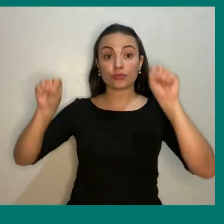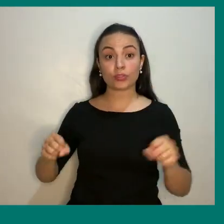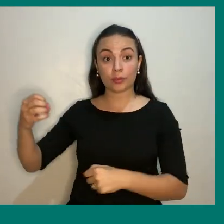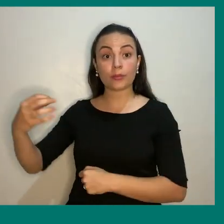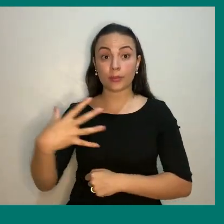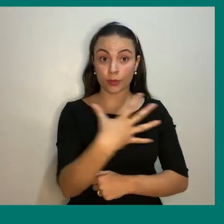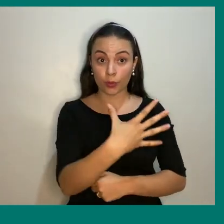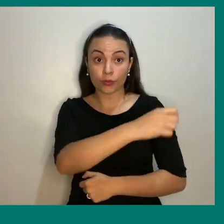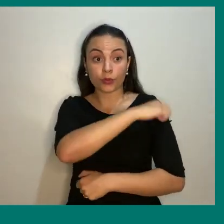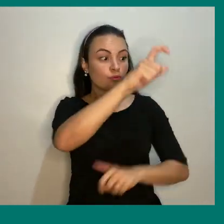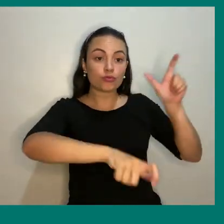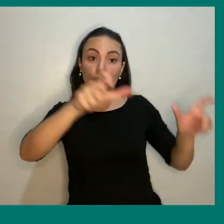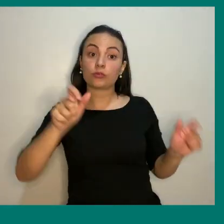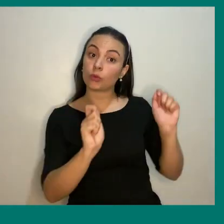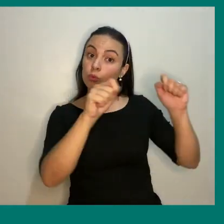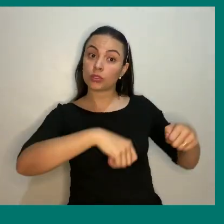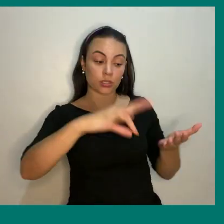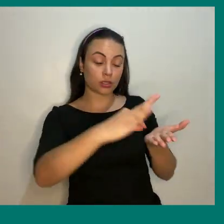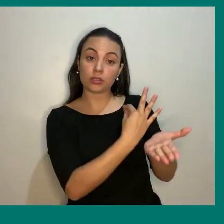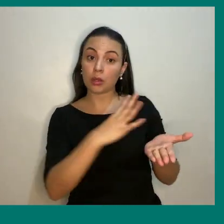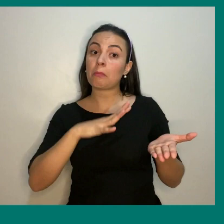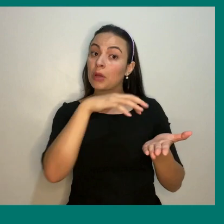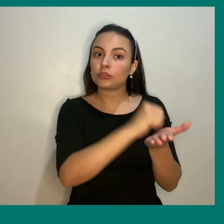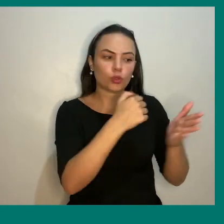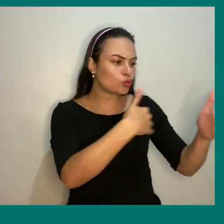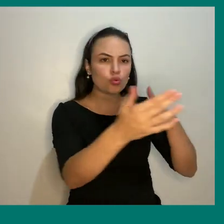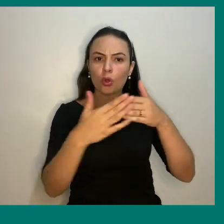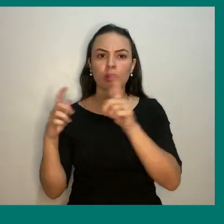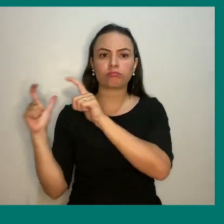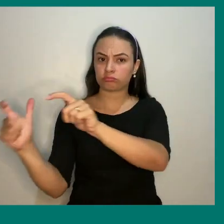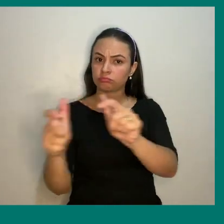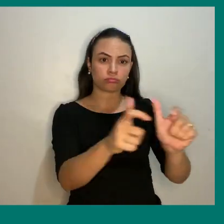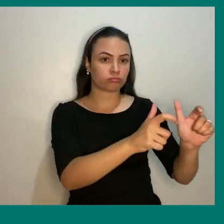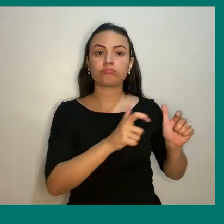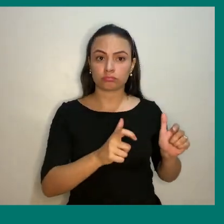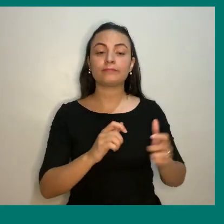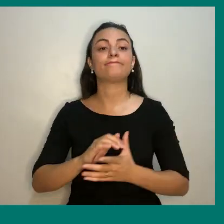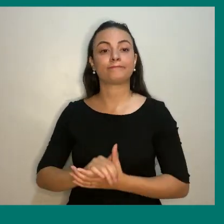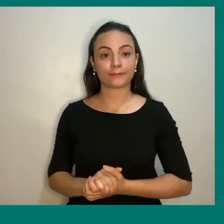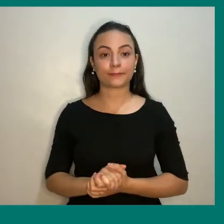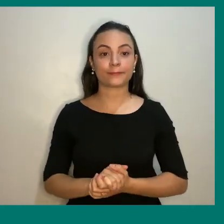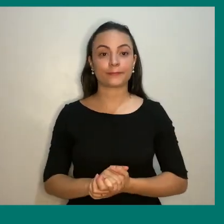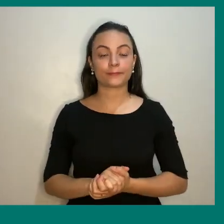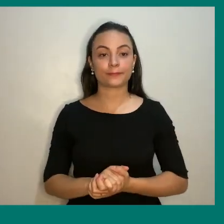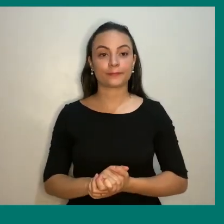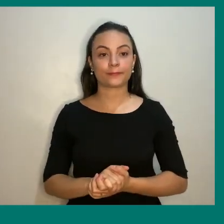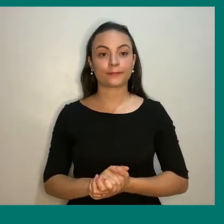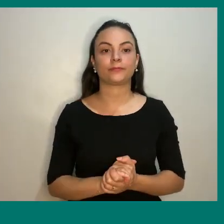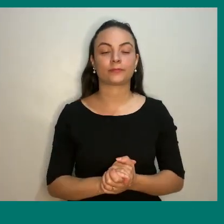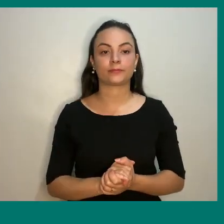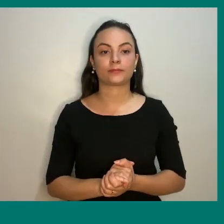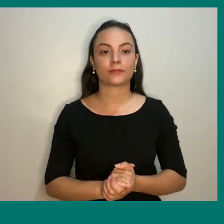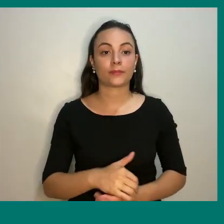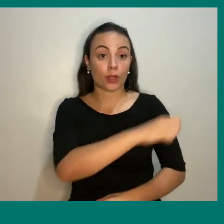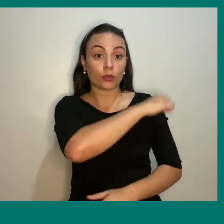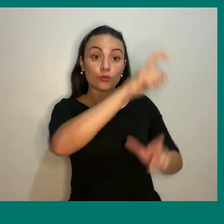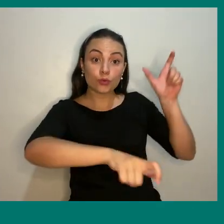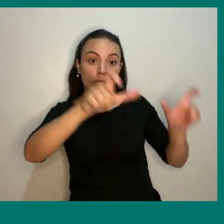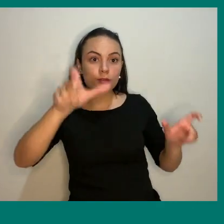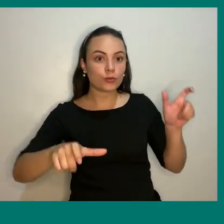aos nossos alunos realizar a sua rematrícula em qualquer lugar que eles estejam do mundo. Possibilitamos a